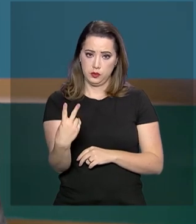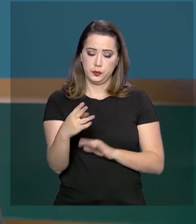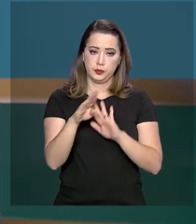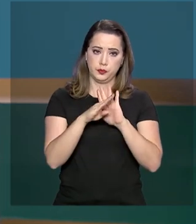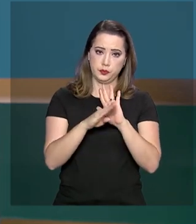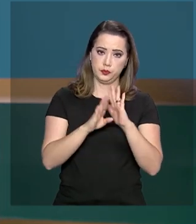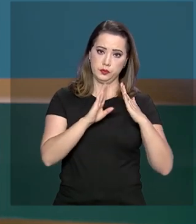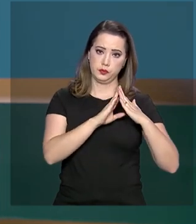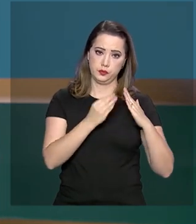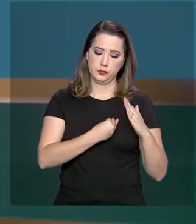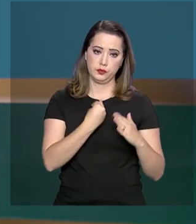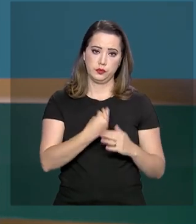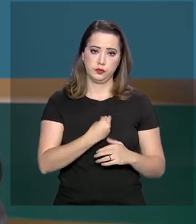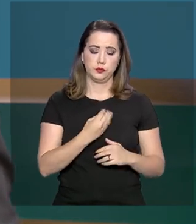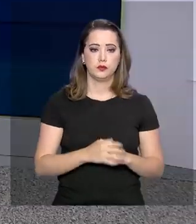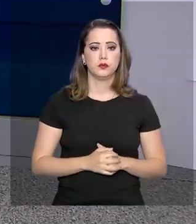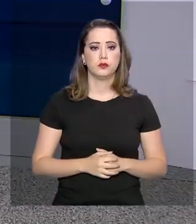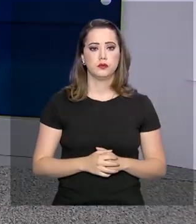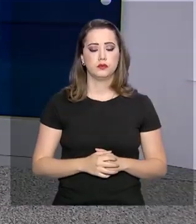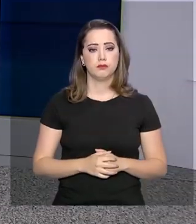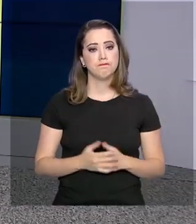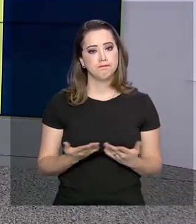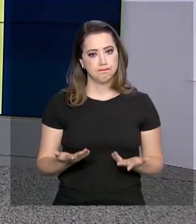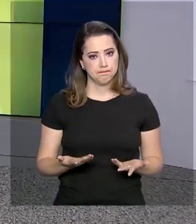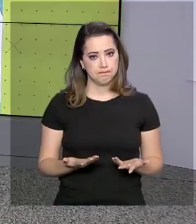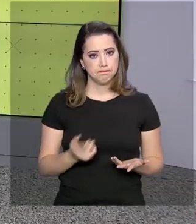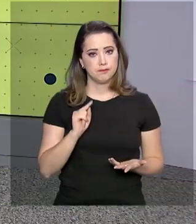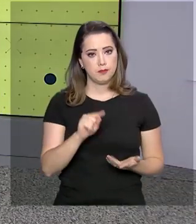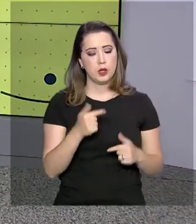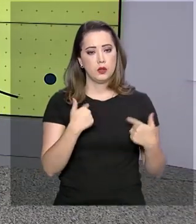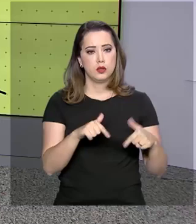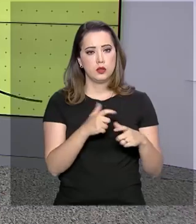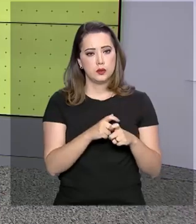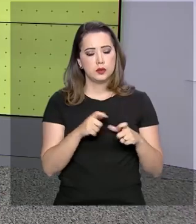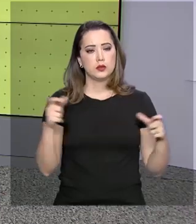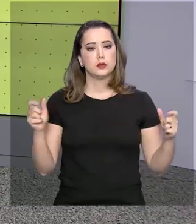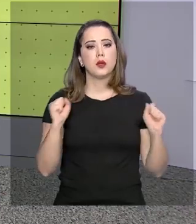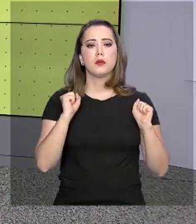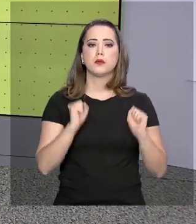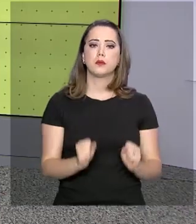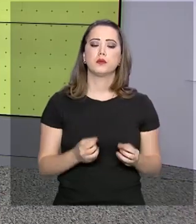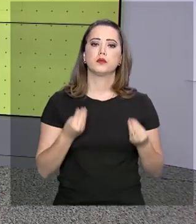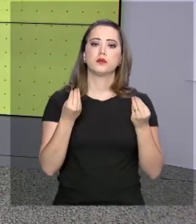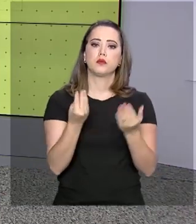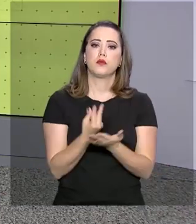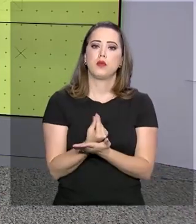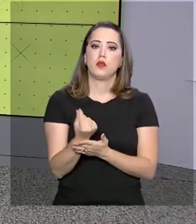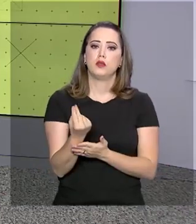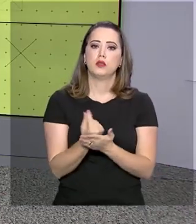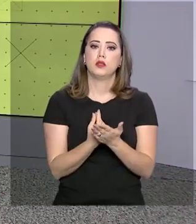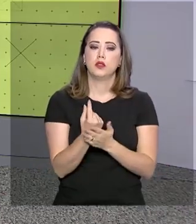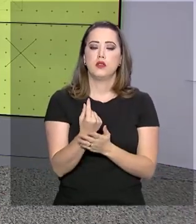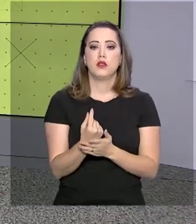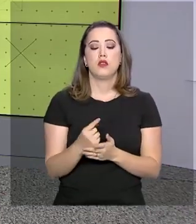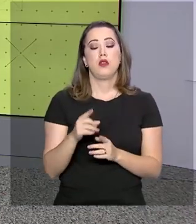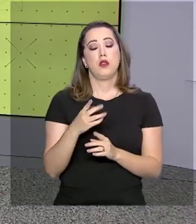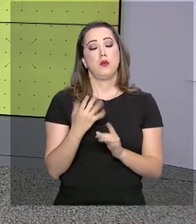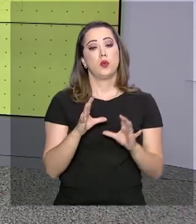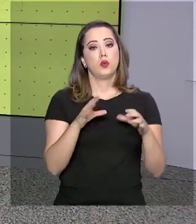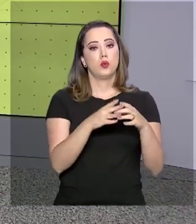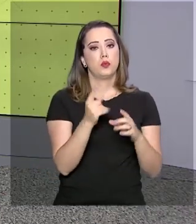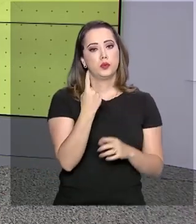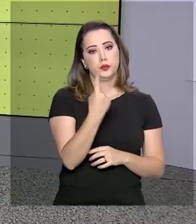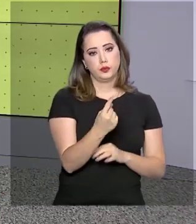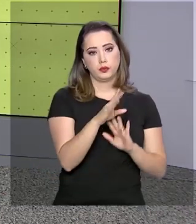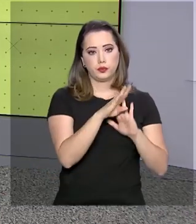do programa Minha Casa Minha Vida. Na prática, essa medida amplia a disponibilidade de recursos para a faixa 1 do